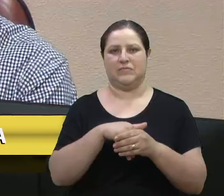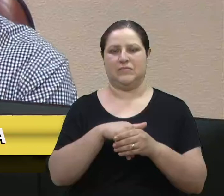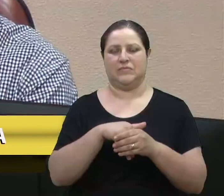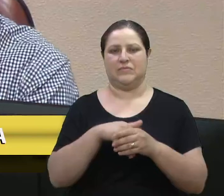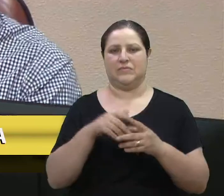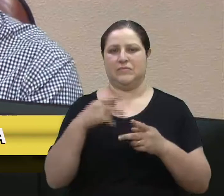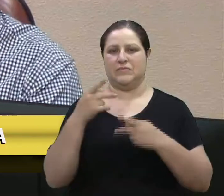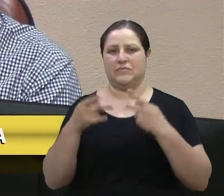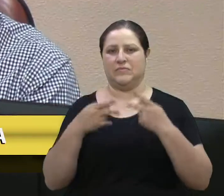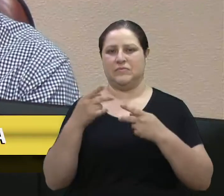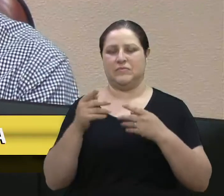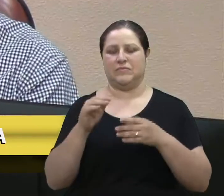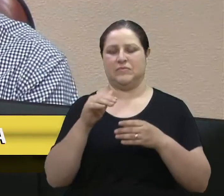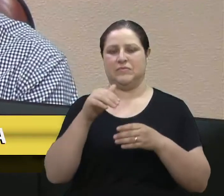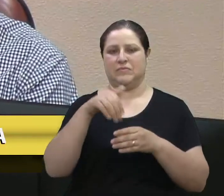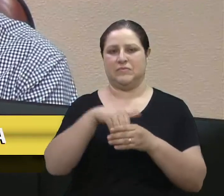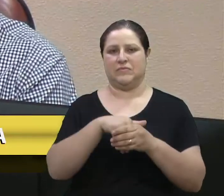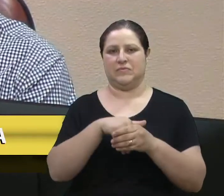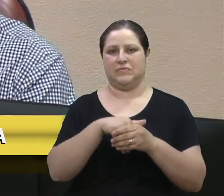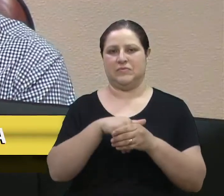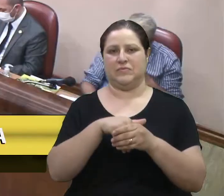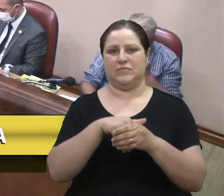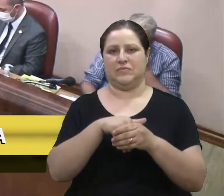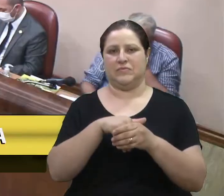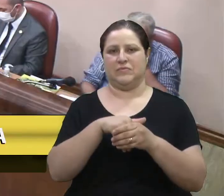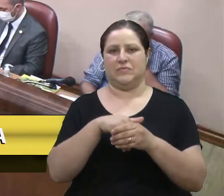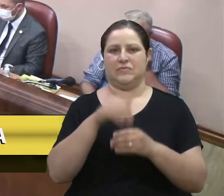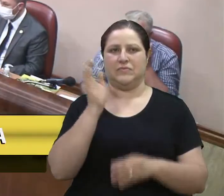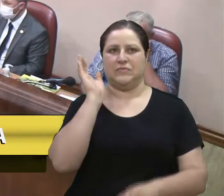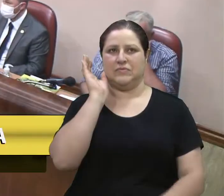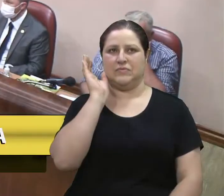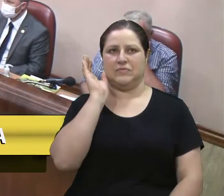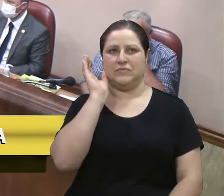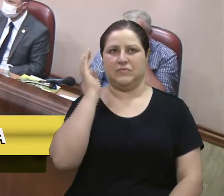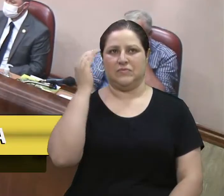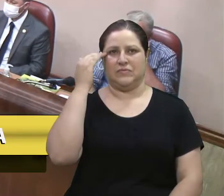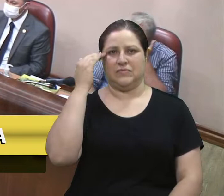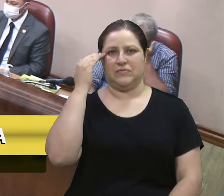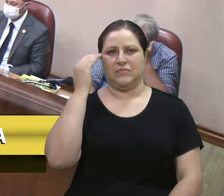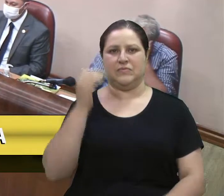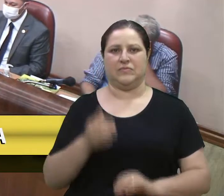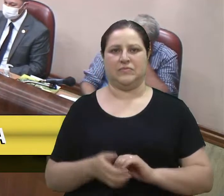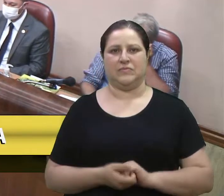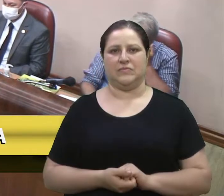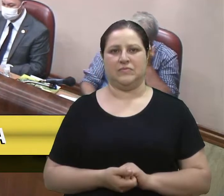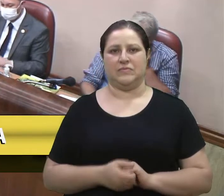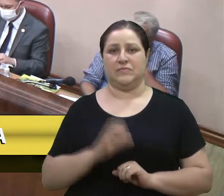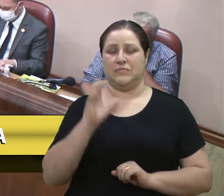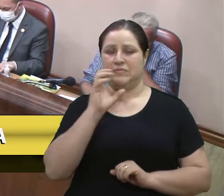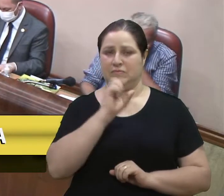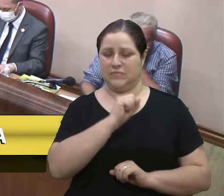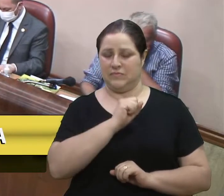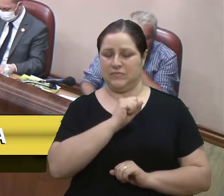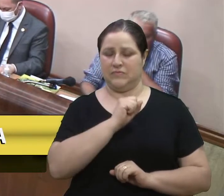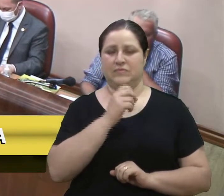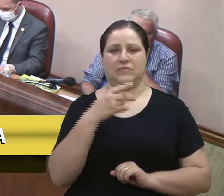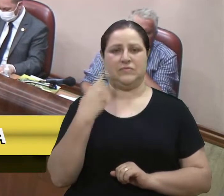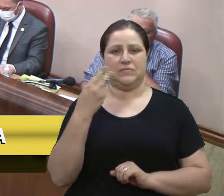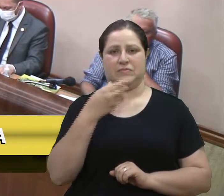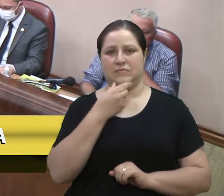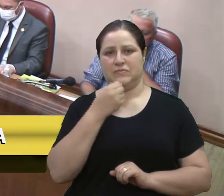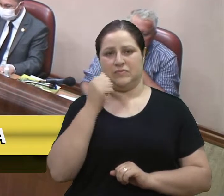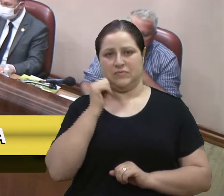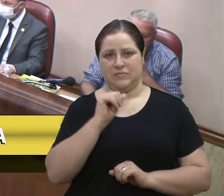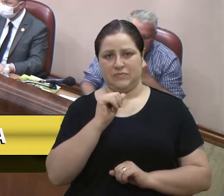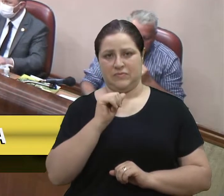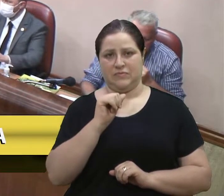Claro voto, vereador Felipe, com a palavra. Senhor presidente, de forma bem breve, senhoras vereadores, senhores vereadores, essa emenda aditiva